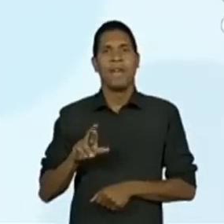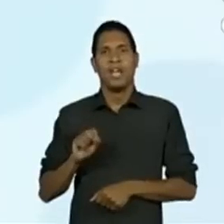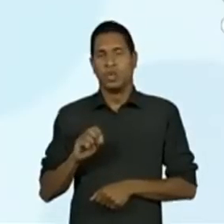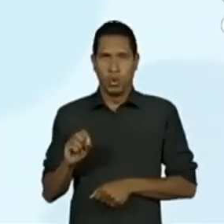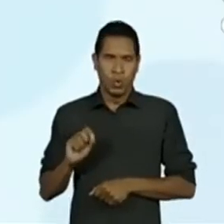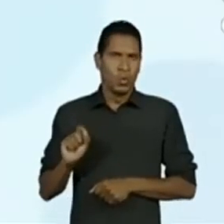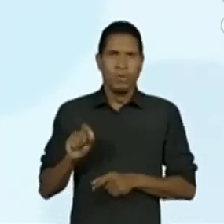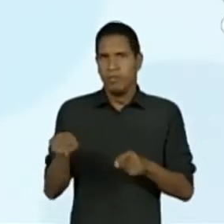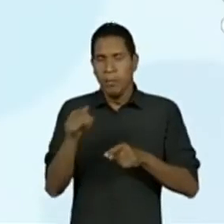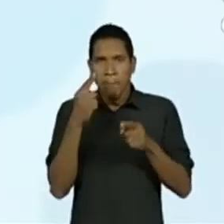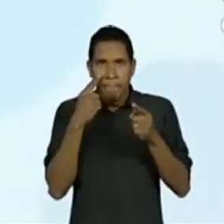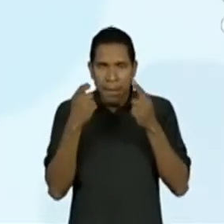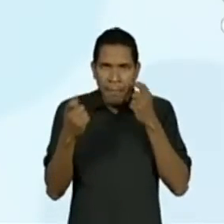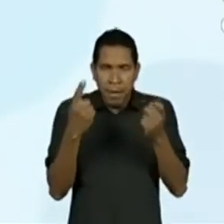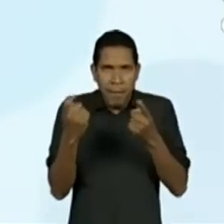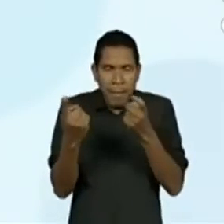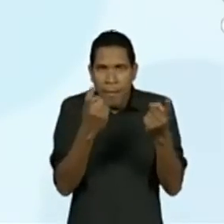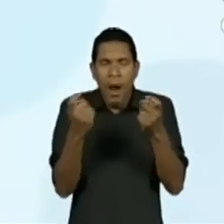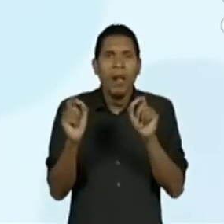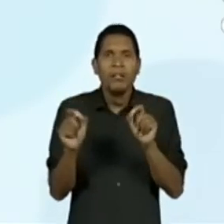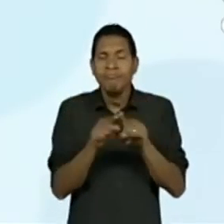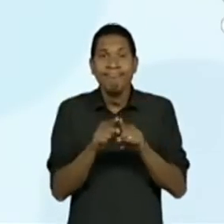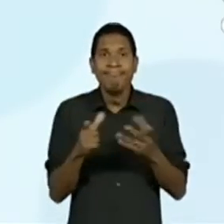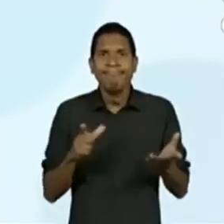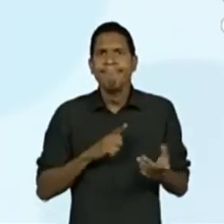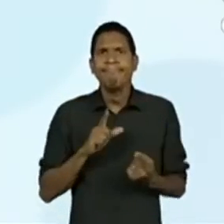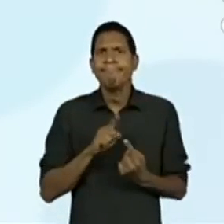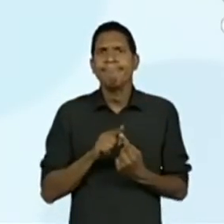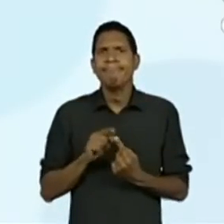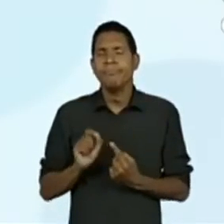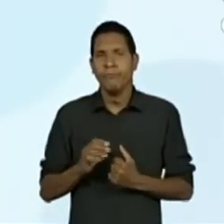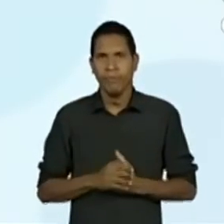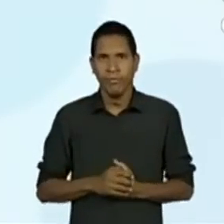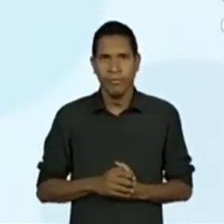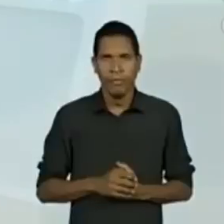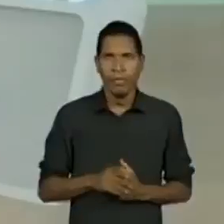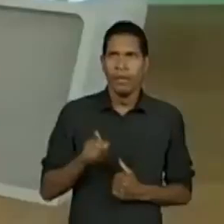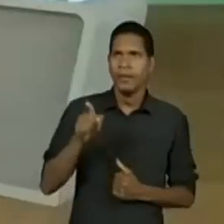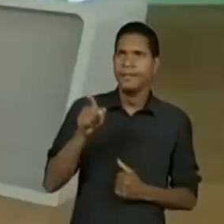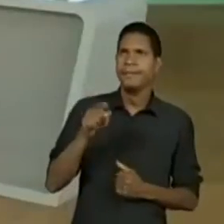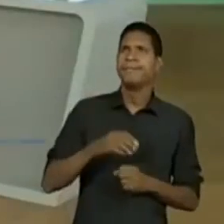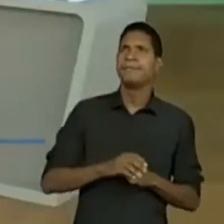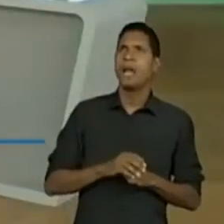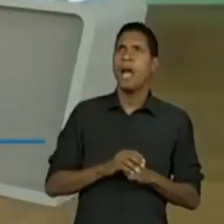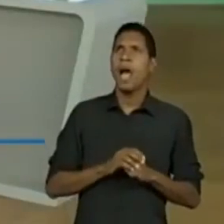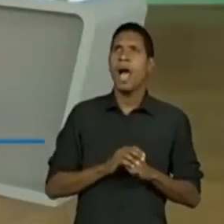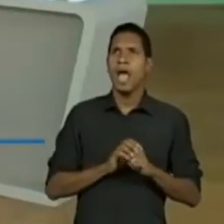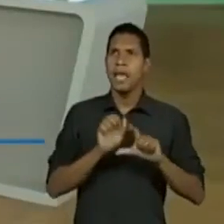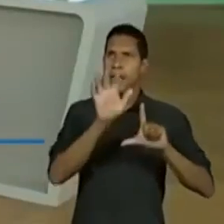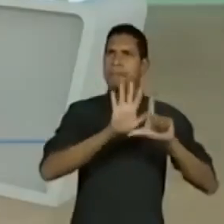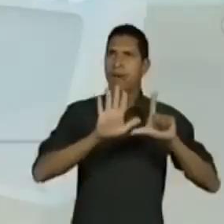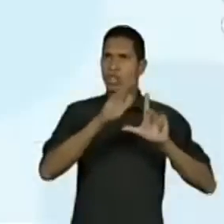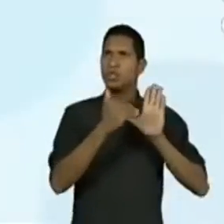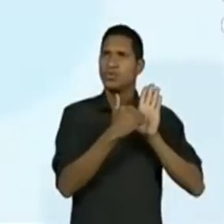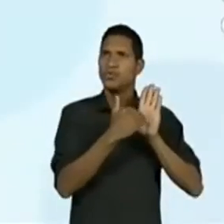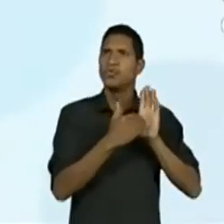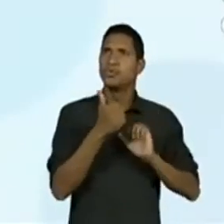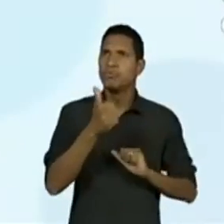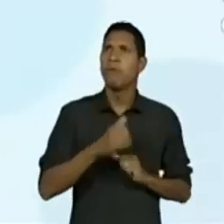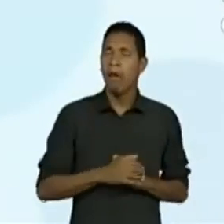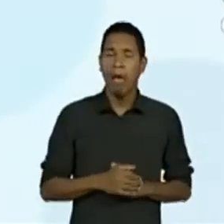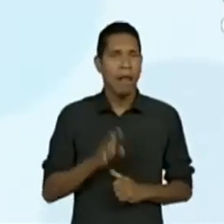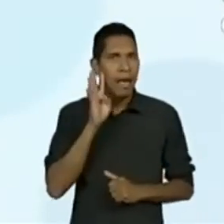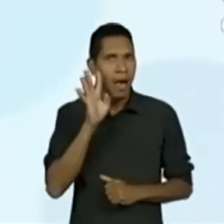Quero saber itens. Ó, a imagem de fundo. Legal. Então, já vamos colocar, vou colocar aqui, ó.